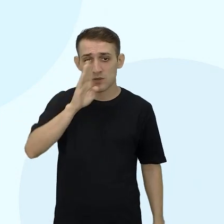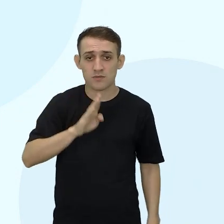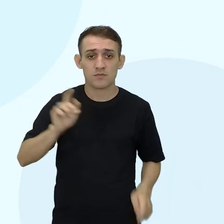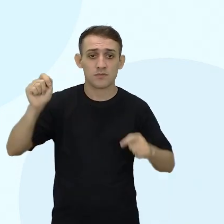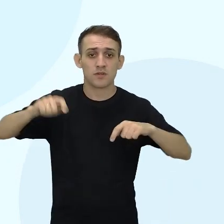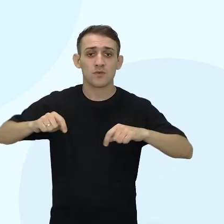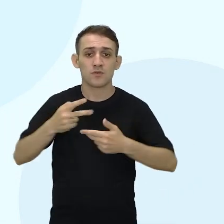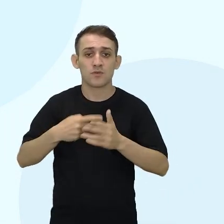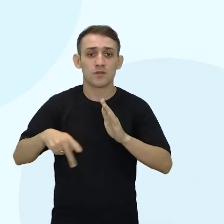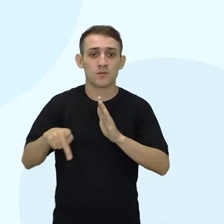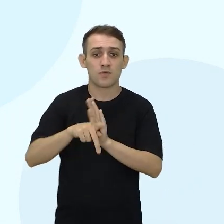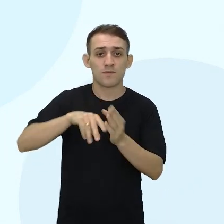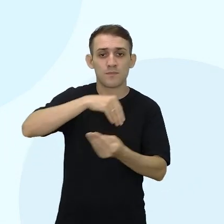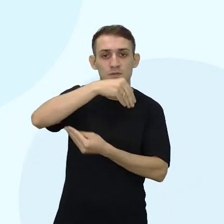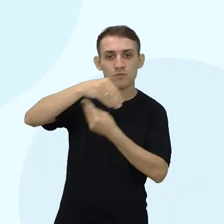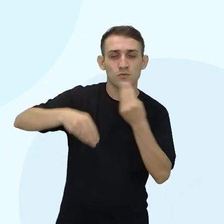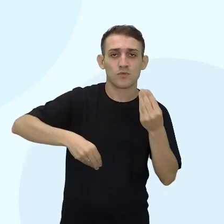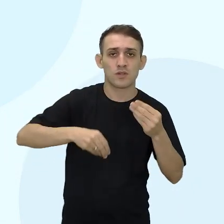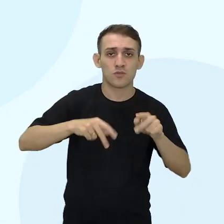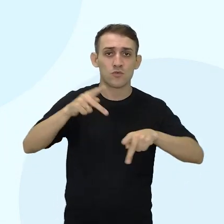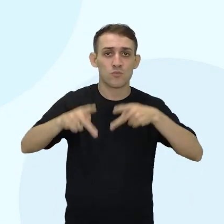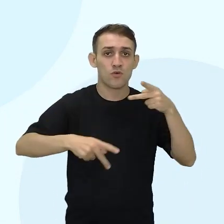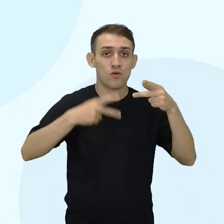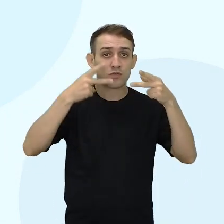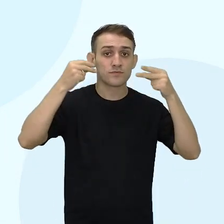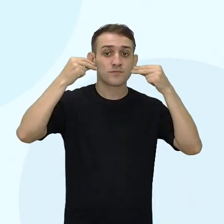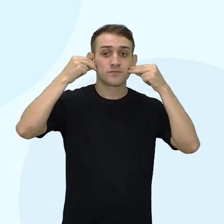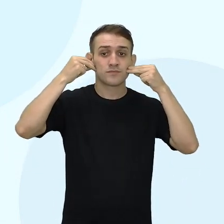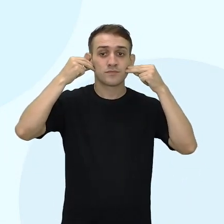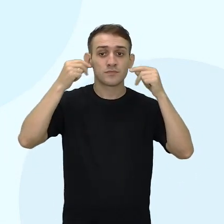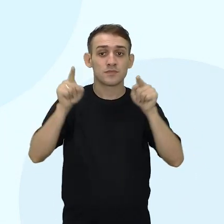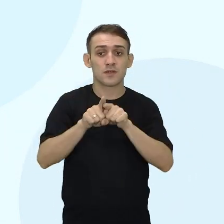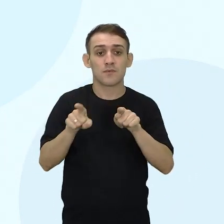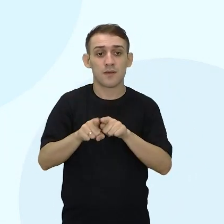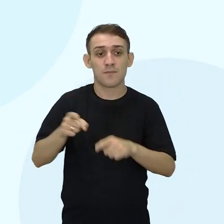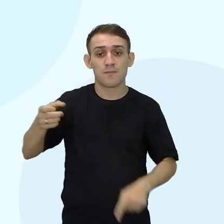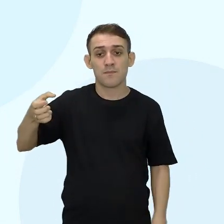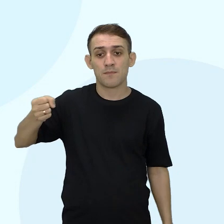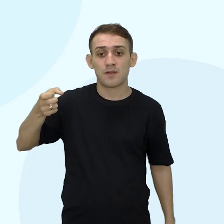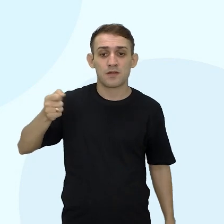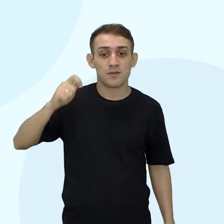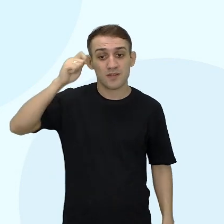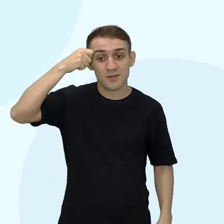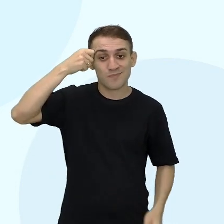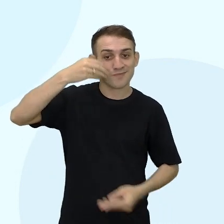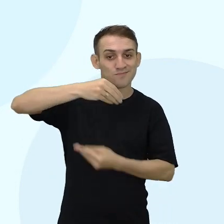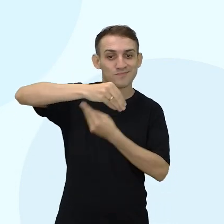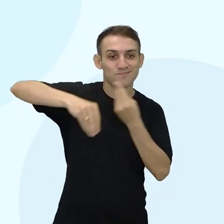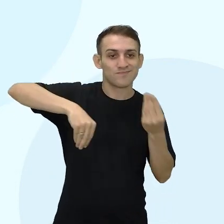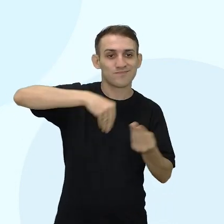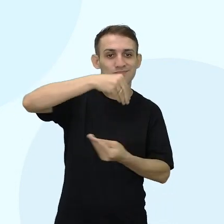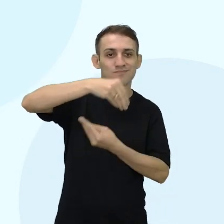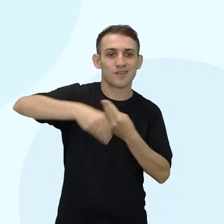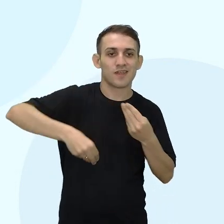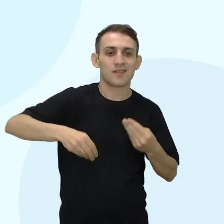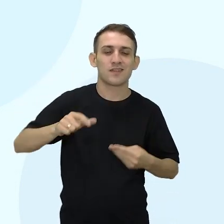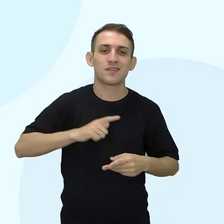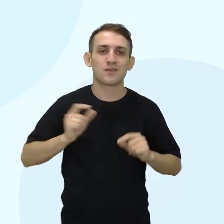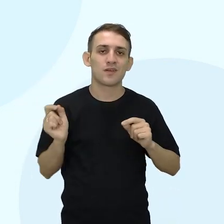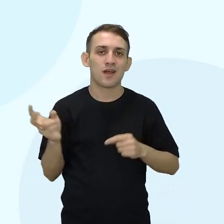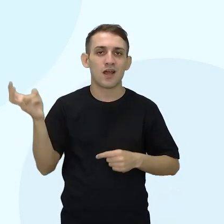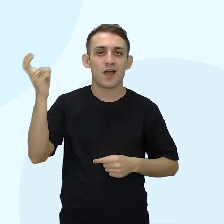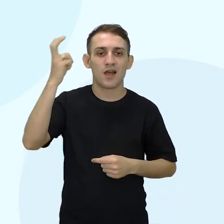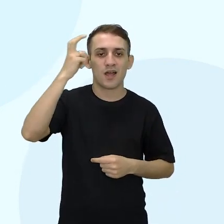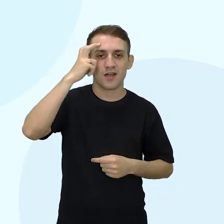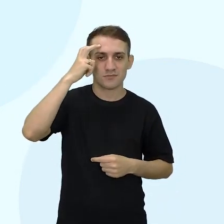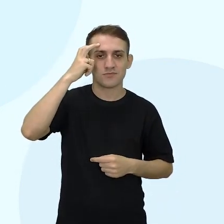formados a partir da miscigenação entre indígenas, brancos e negros. E que tem em